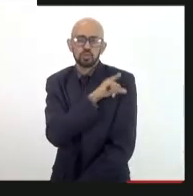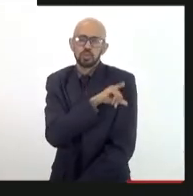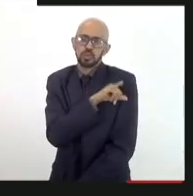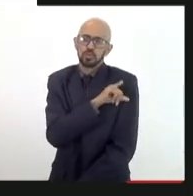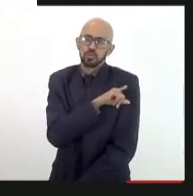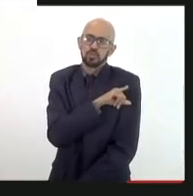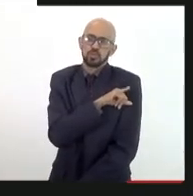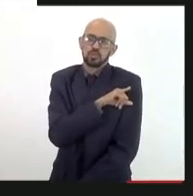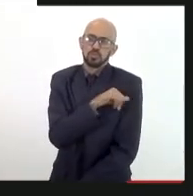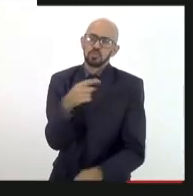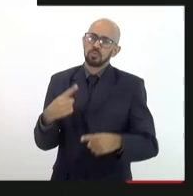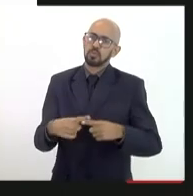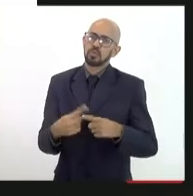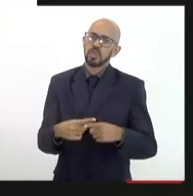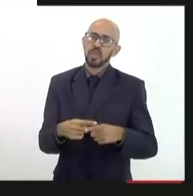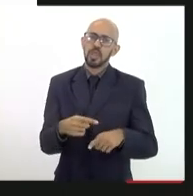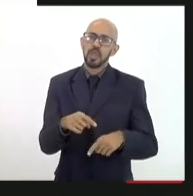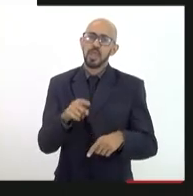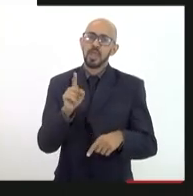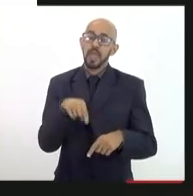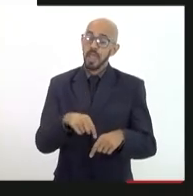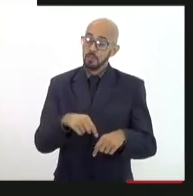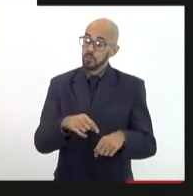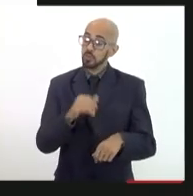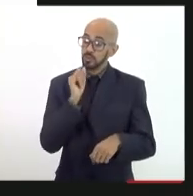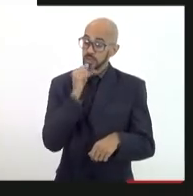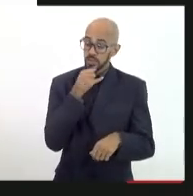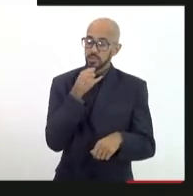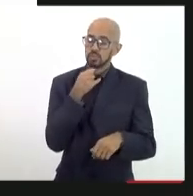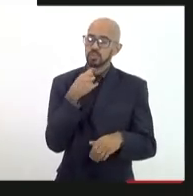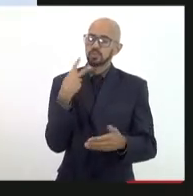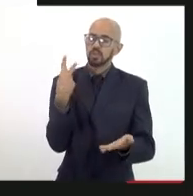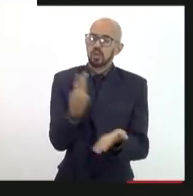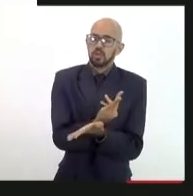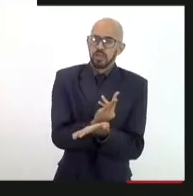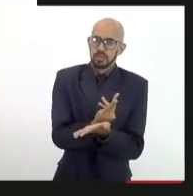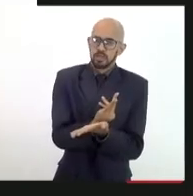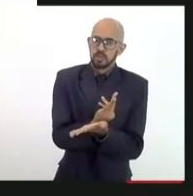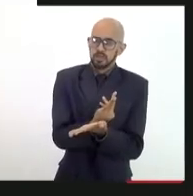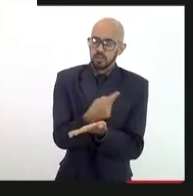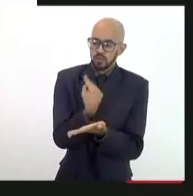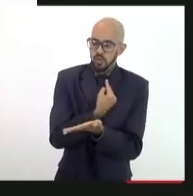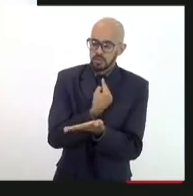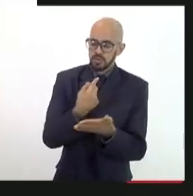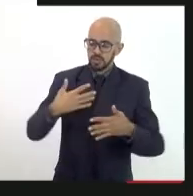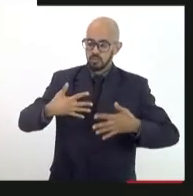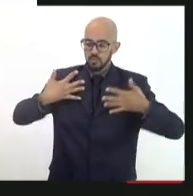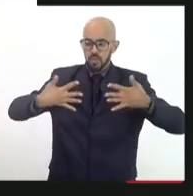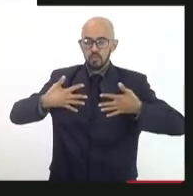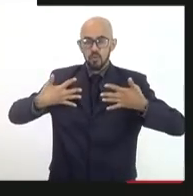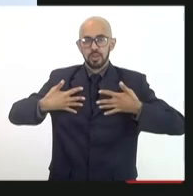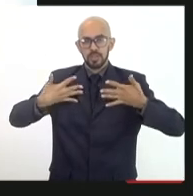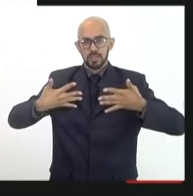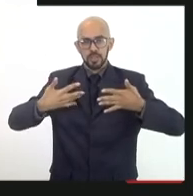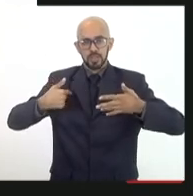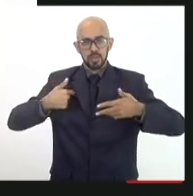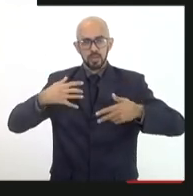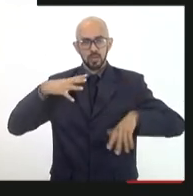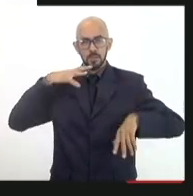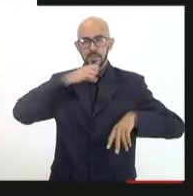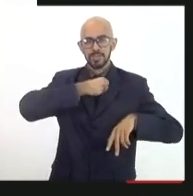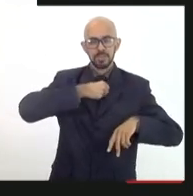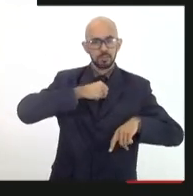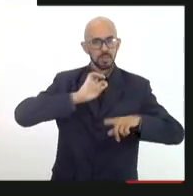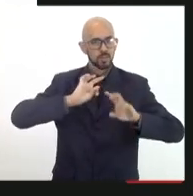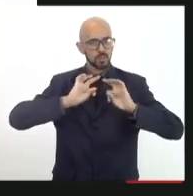porque está muito lamentável nós estamos diante como eu falei de uma certa euforia eu estou percebendo aqui no pouco